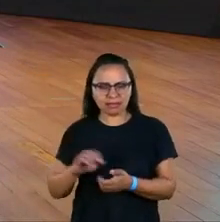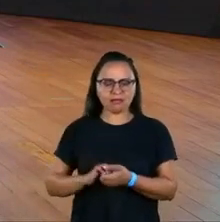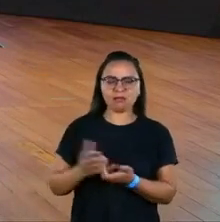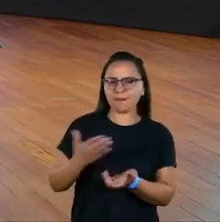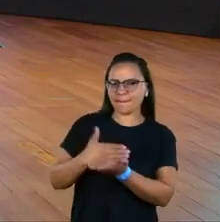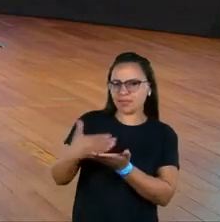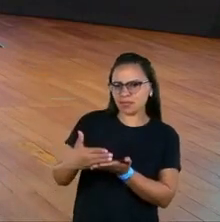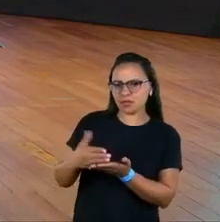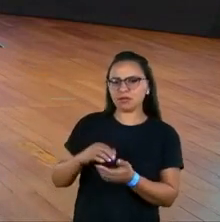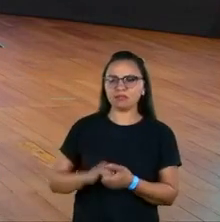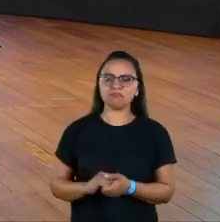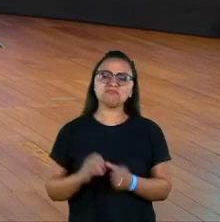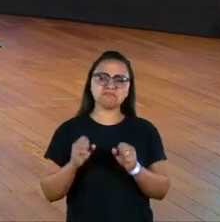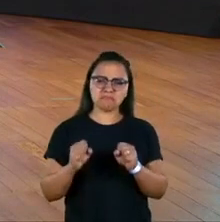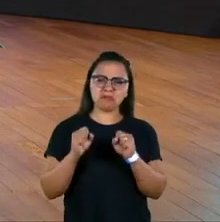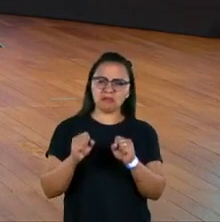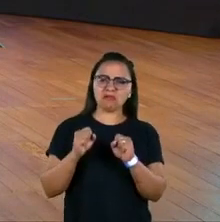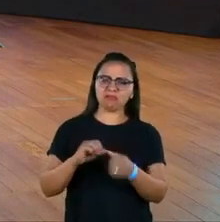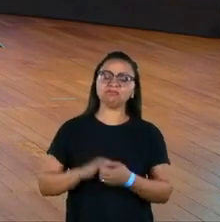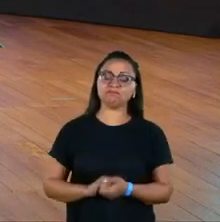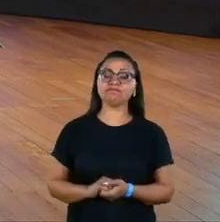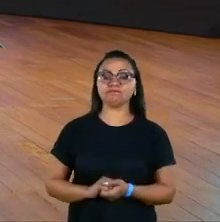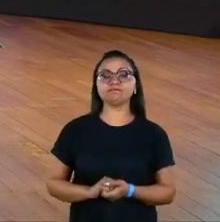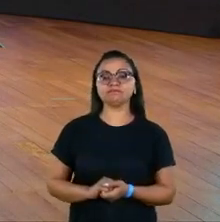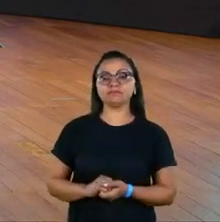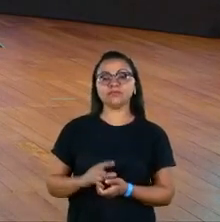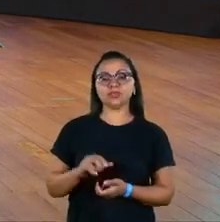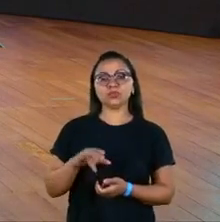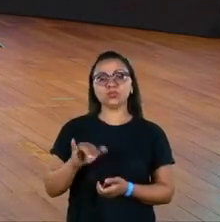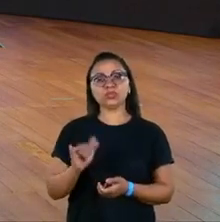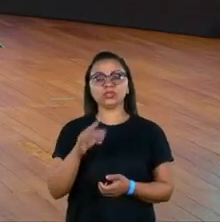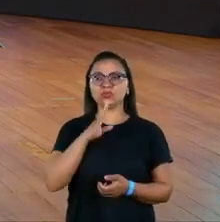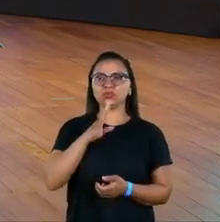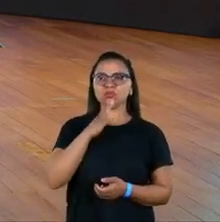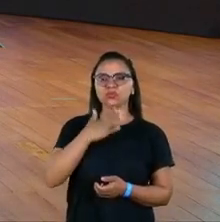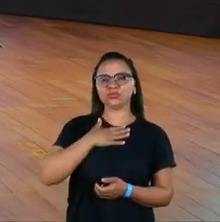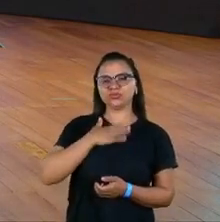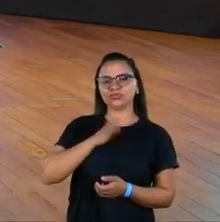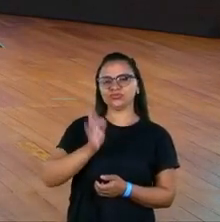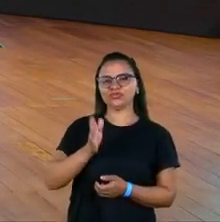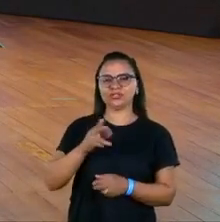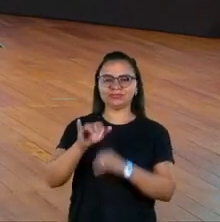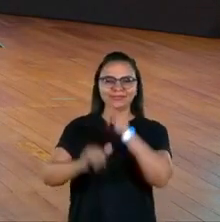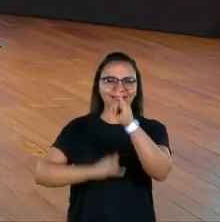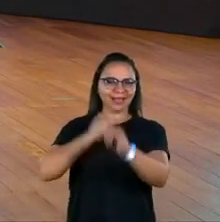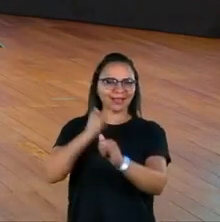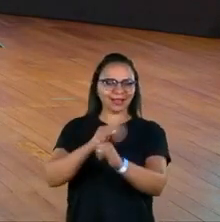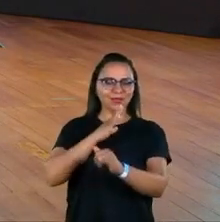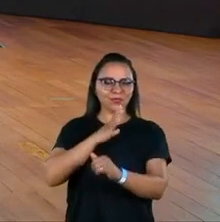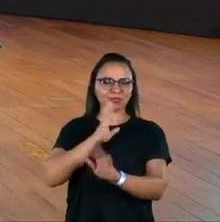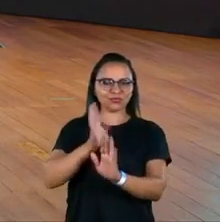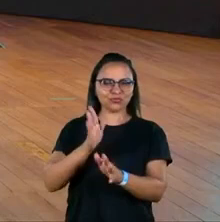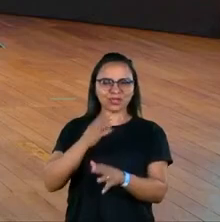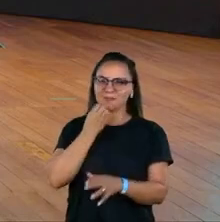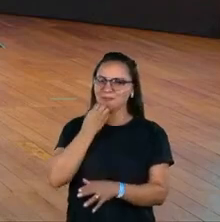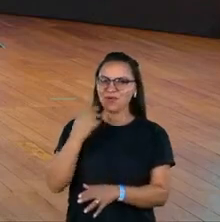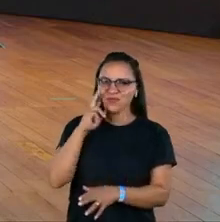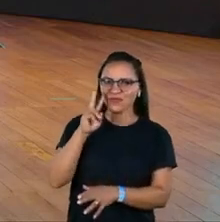Depois a já pode. Pode ser, pode ser, inclusive a Lula que é uma conhecida minha já de internet. Ah, que legal.